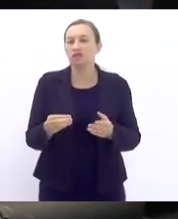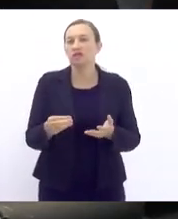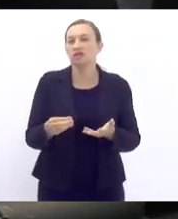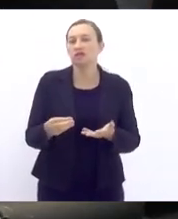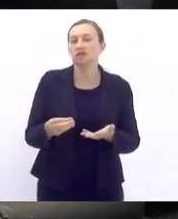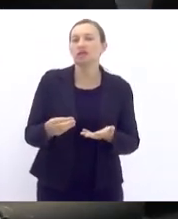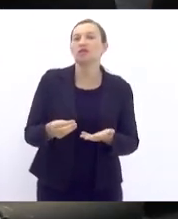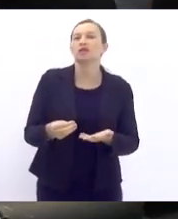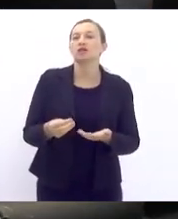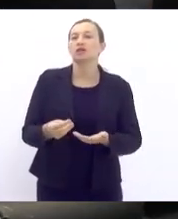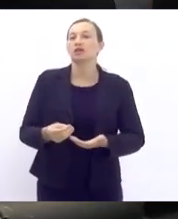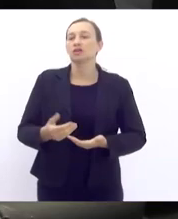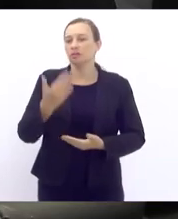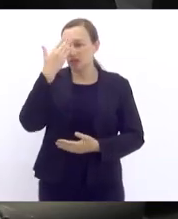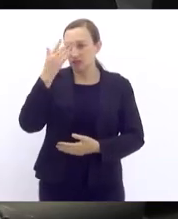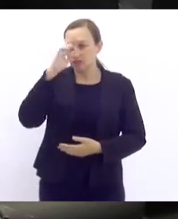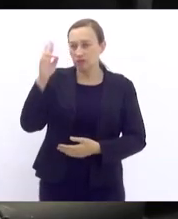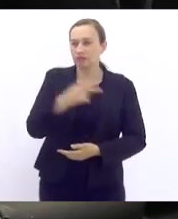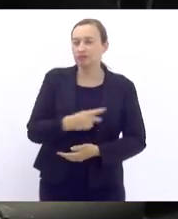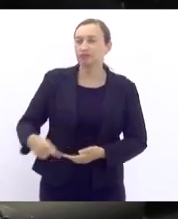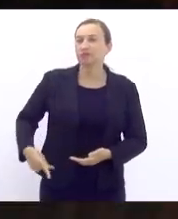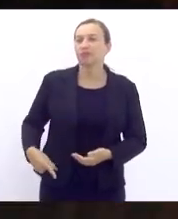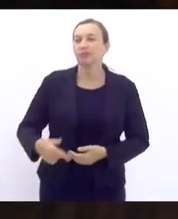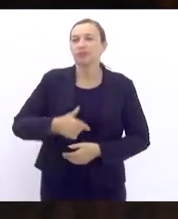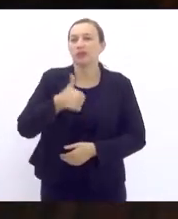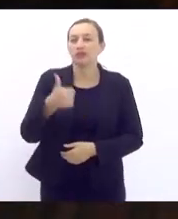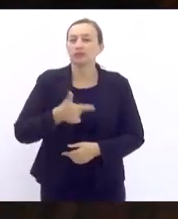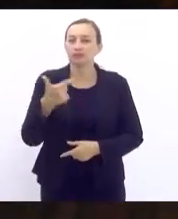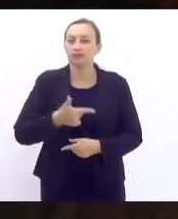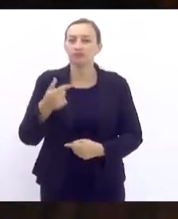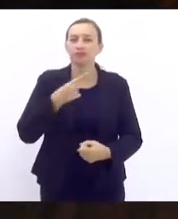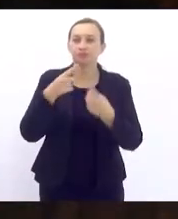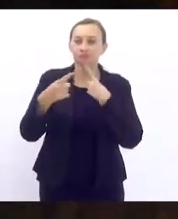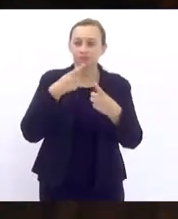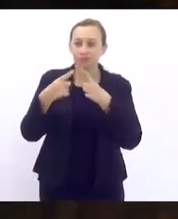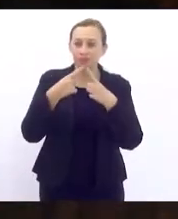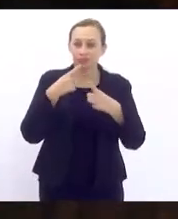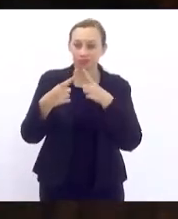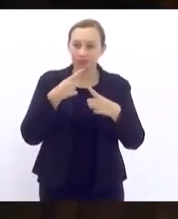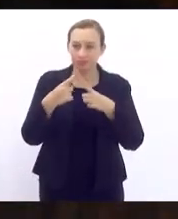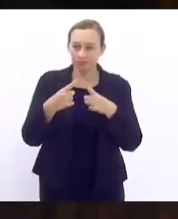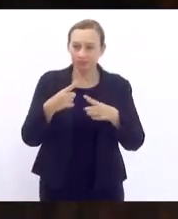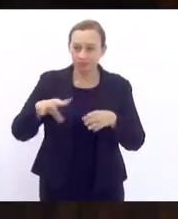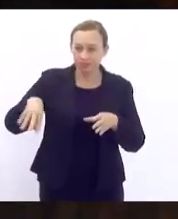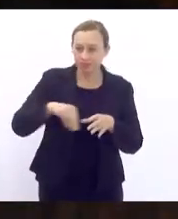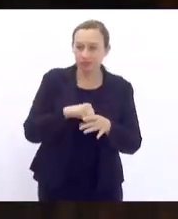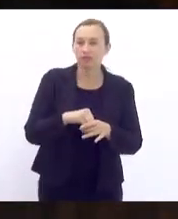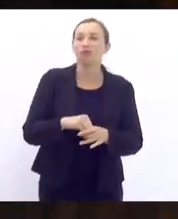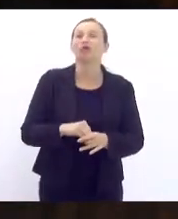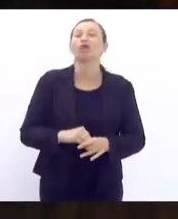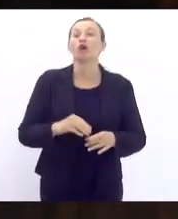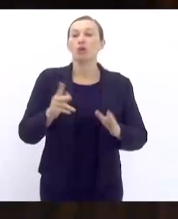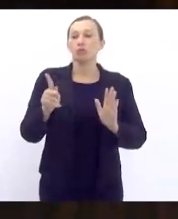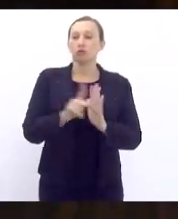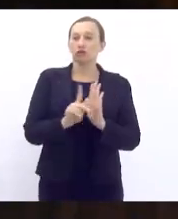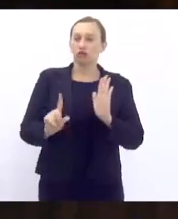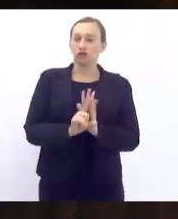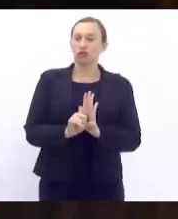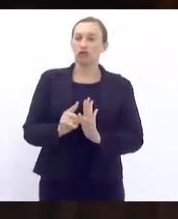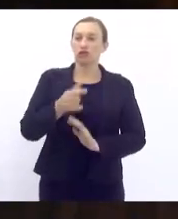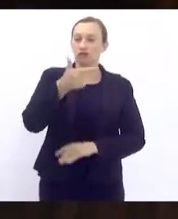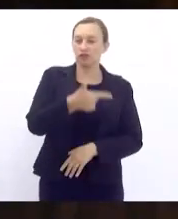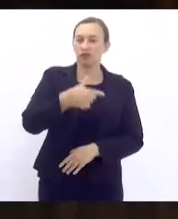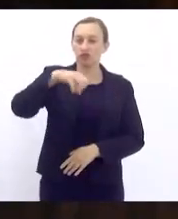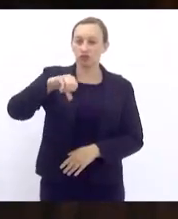Estado. Obrigada, presidente. Anuncio, em tramitação ordinária em segunda discussão, redação do VECIDA se emendada. Projeto de lei número